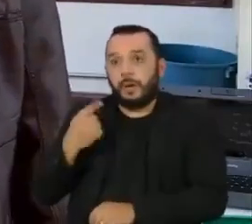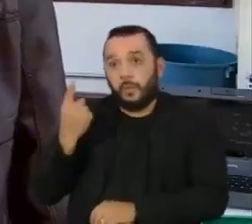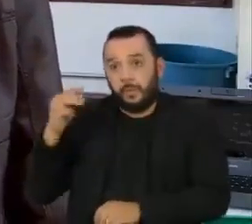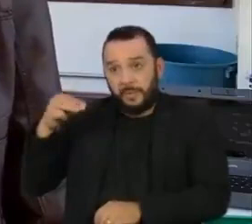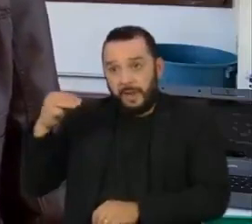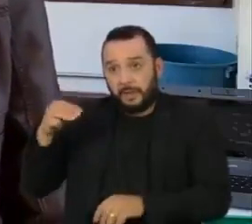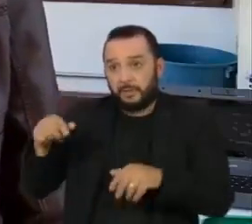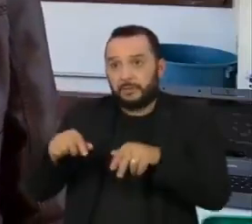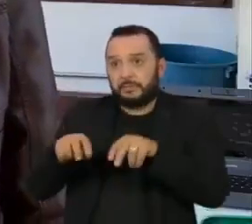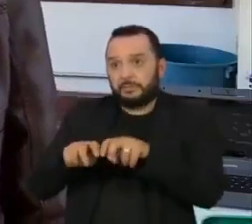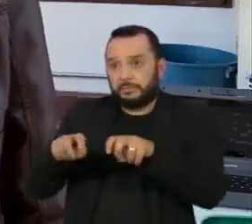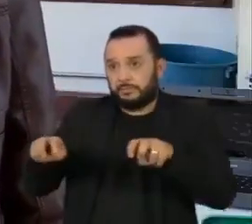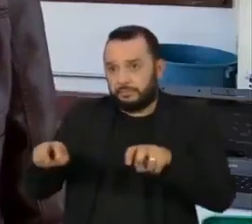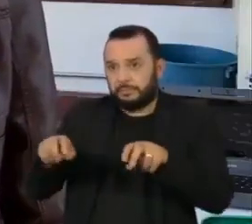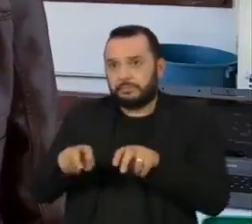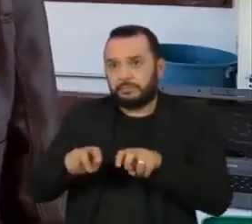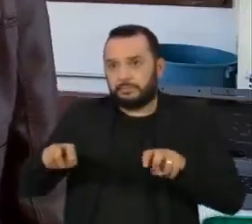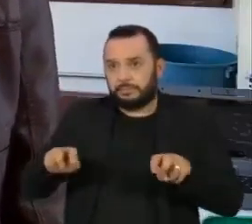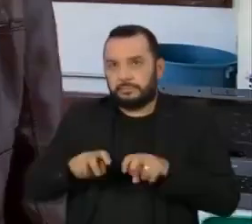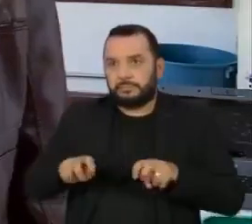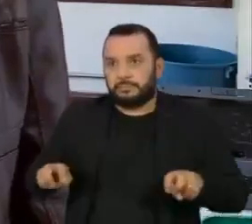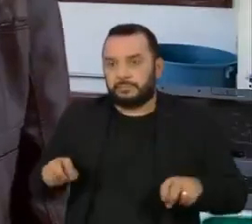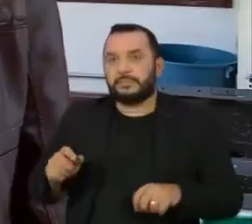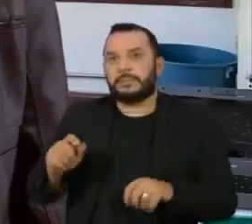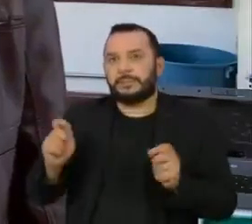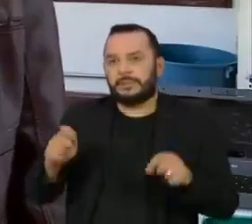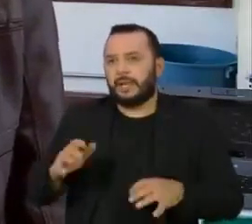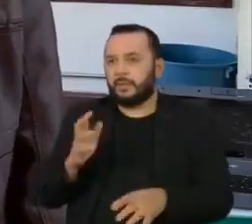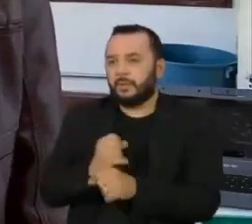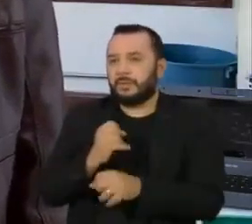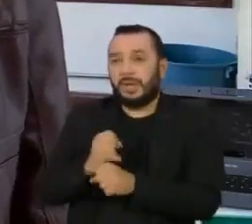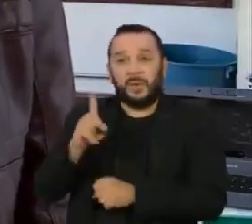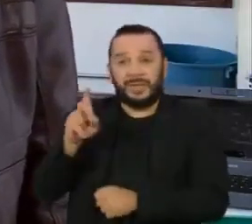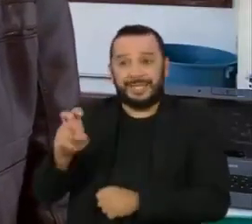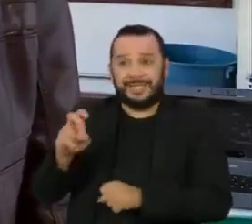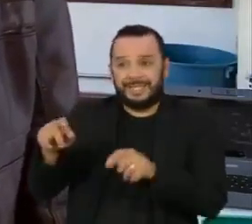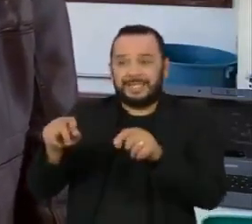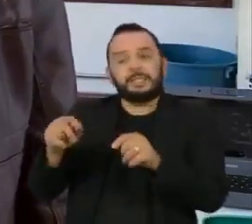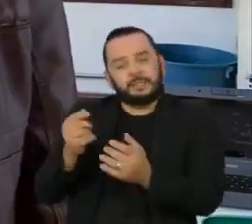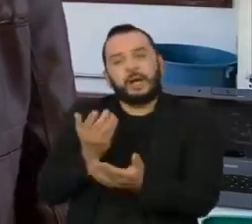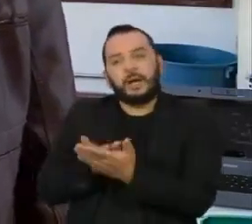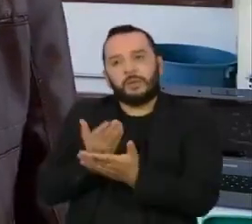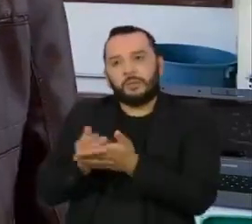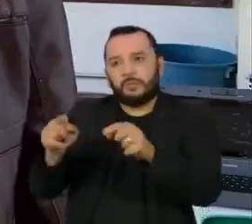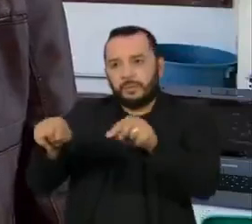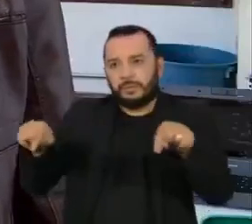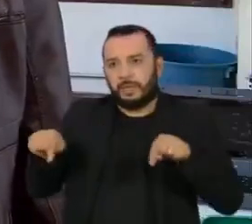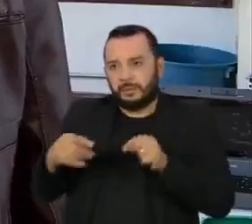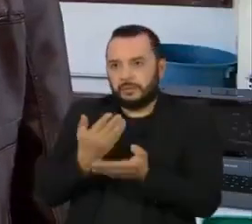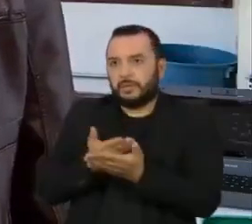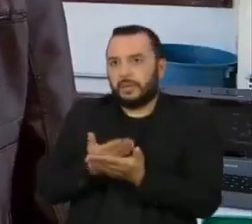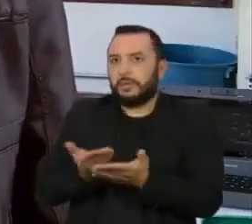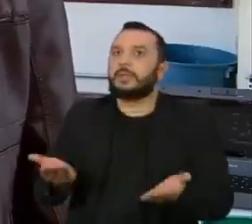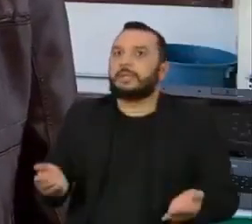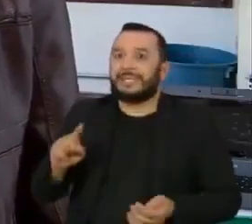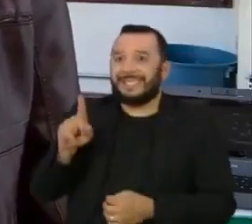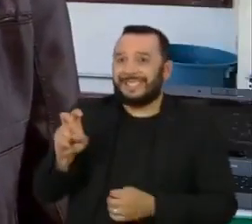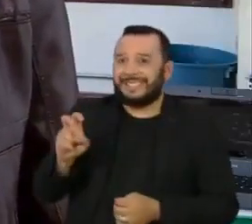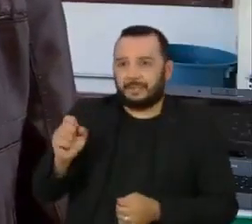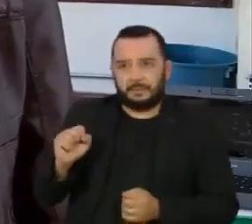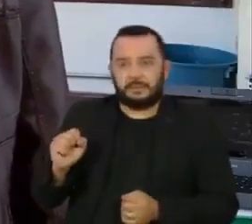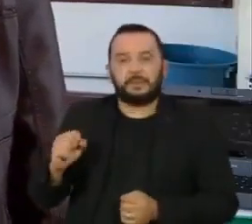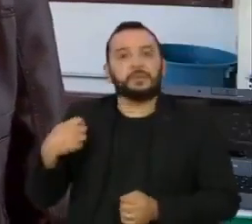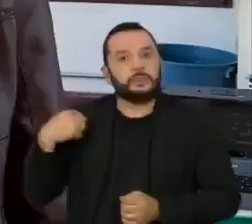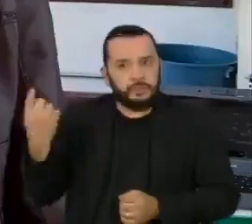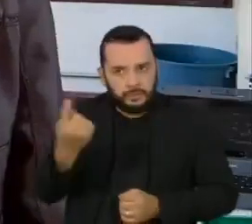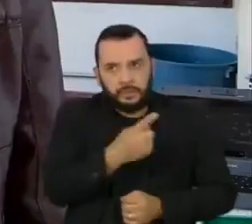por aluno, é de aproximadamente 15 alunos por sala de aula. Em função disso, nós então